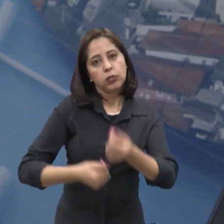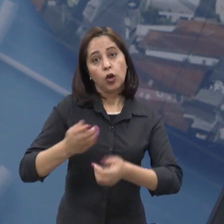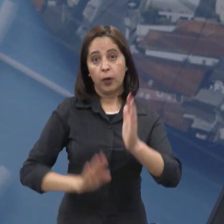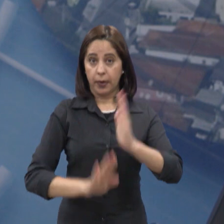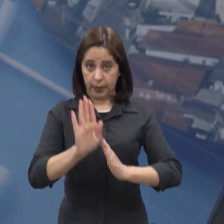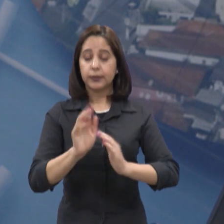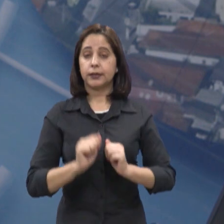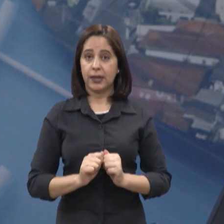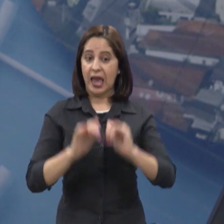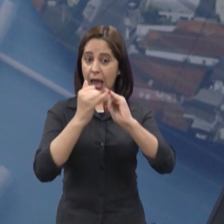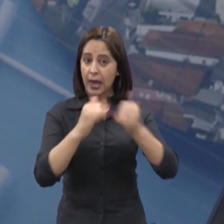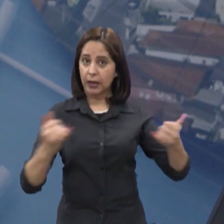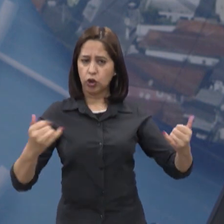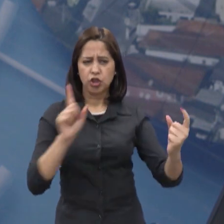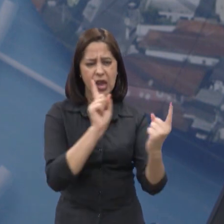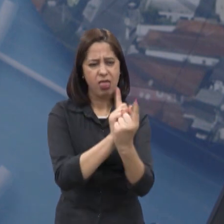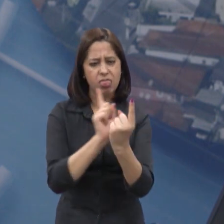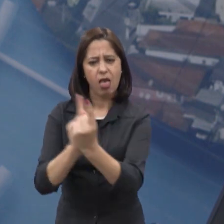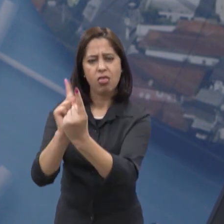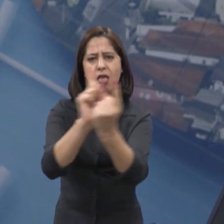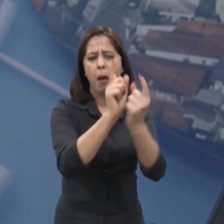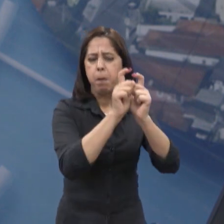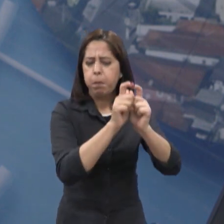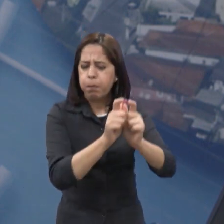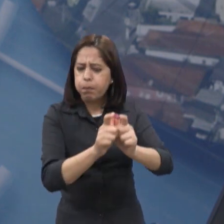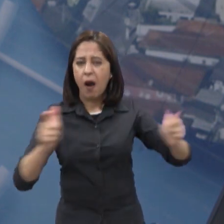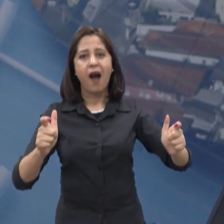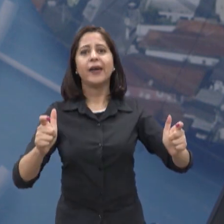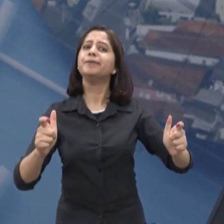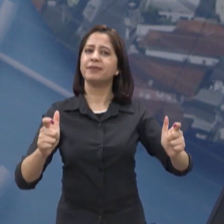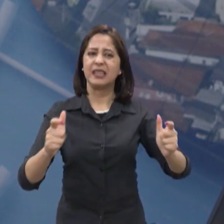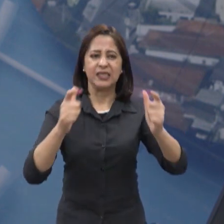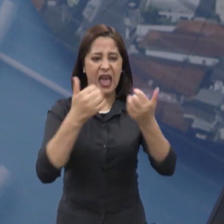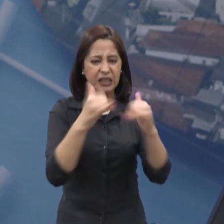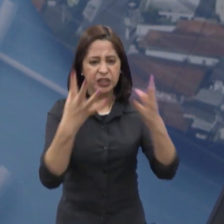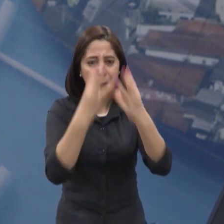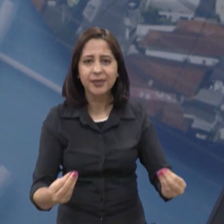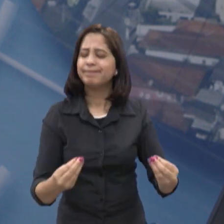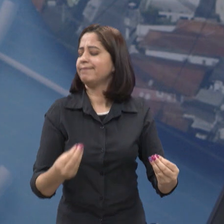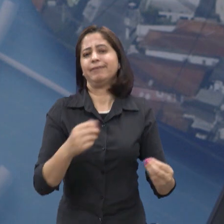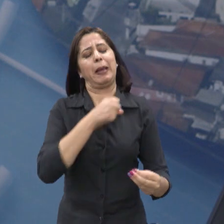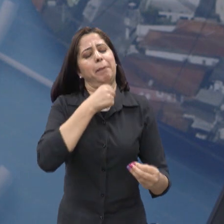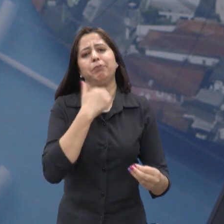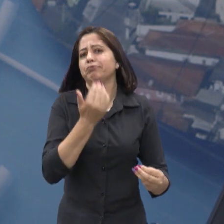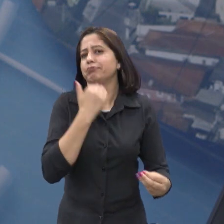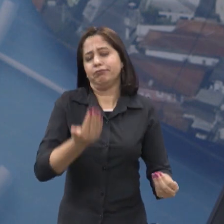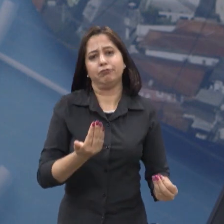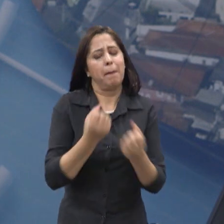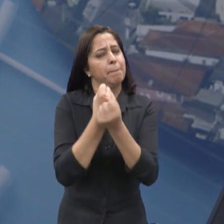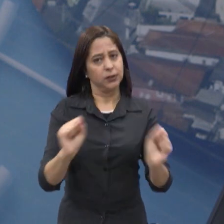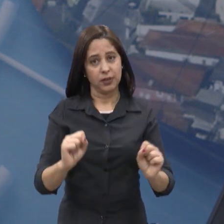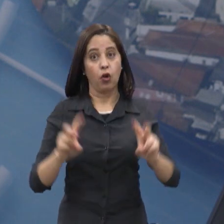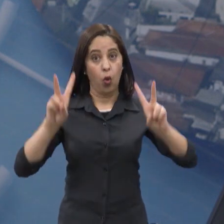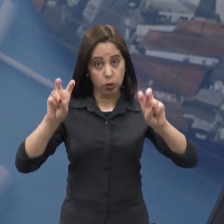cobertura de atendimento à população. Não tem como ficar sem, né gente? Gente, energia elétrica, portanto, é o tema do